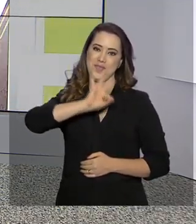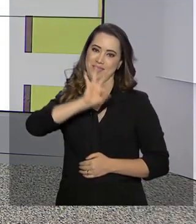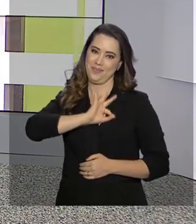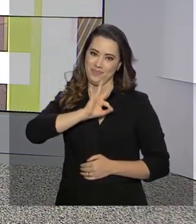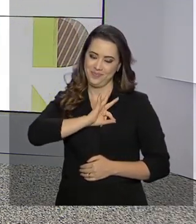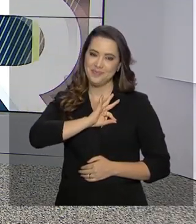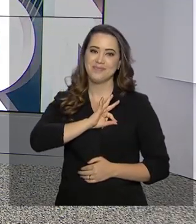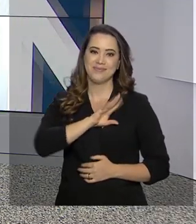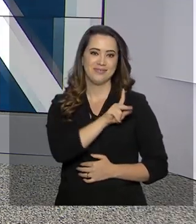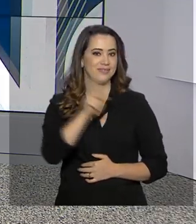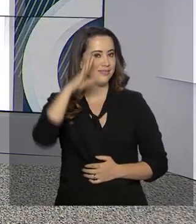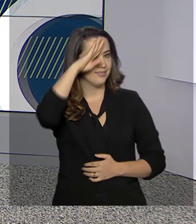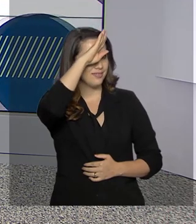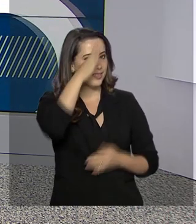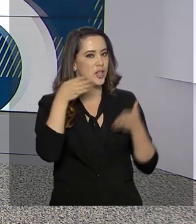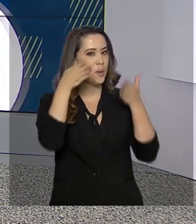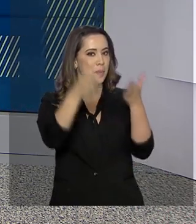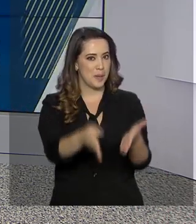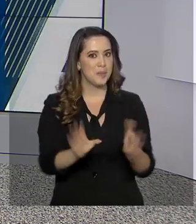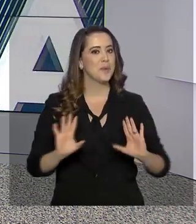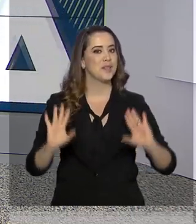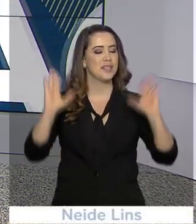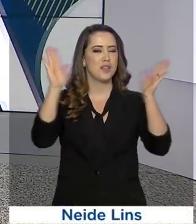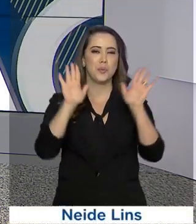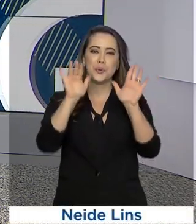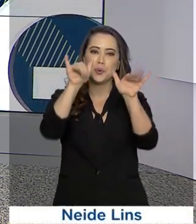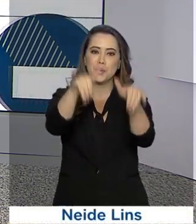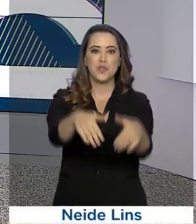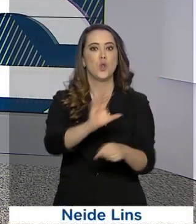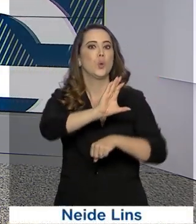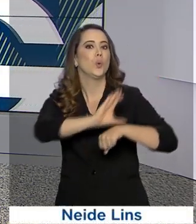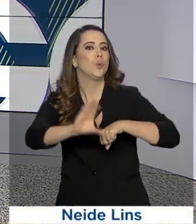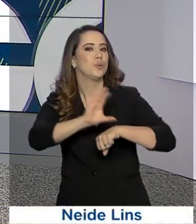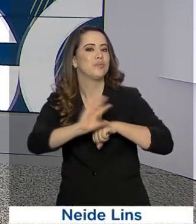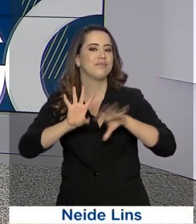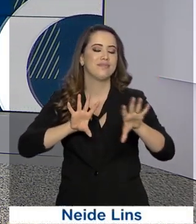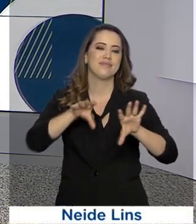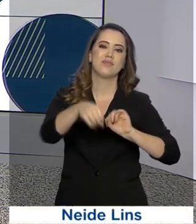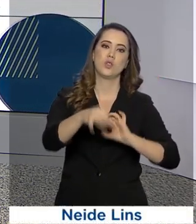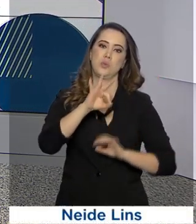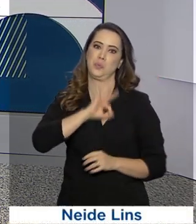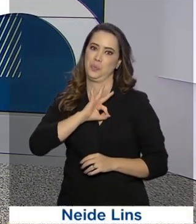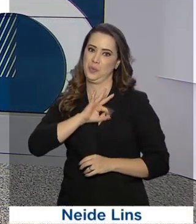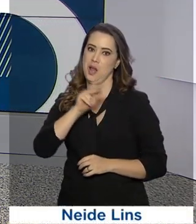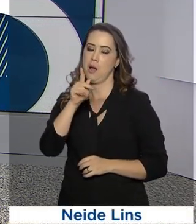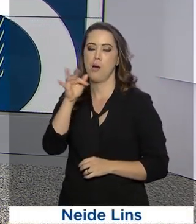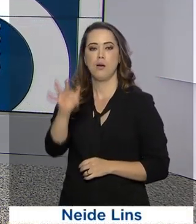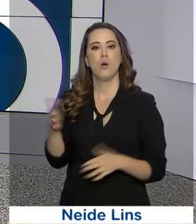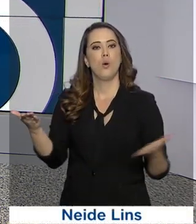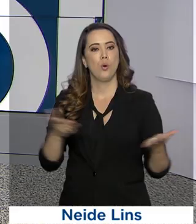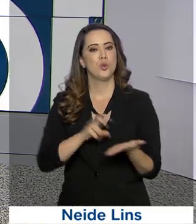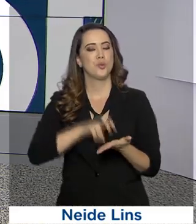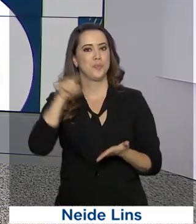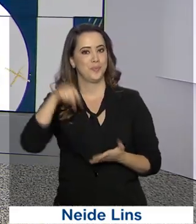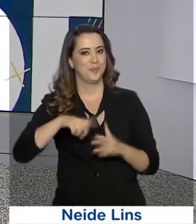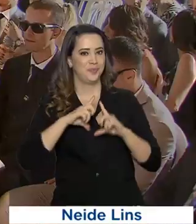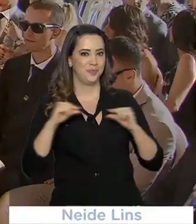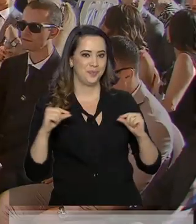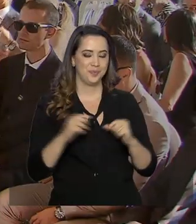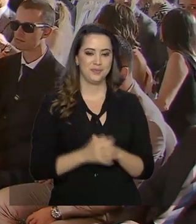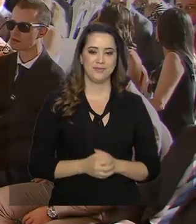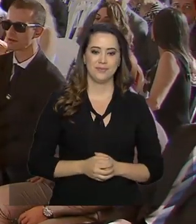O presidente Jair Bolsonaro participou da cerimônia de encerramento dos cursos de formação da PF hoje pela manhã aqui em Brasília.